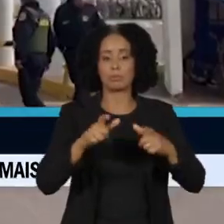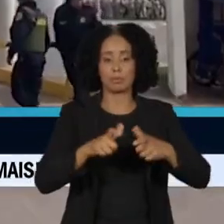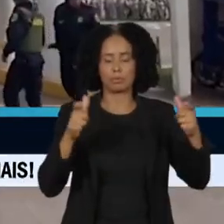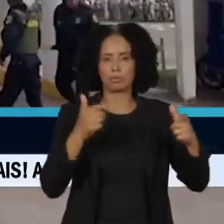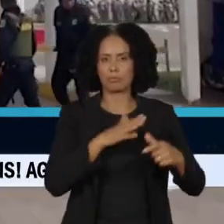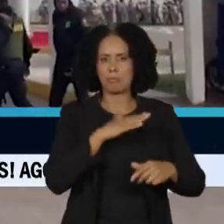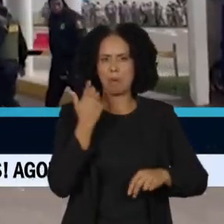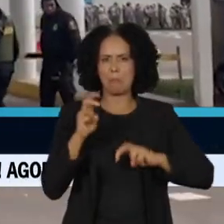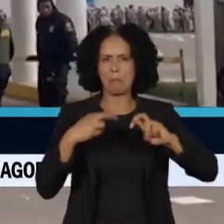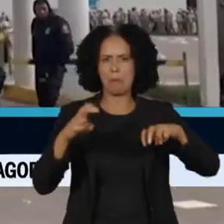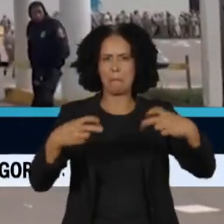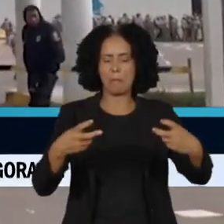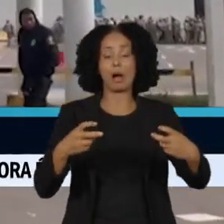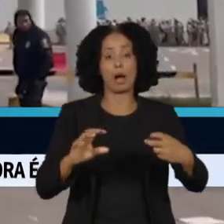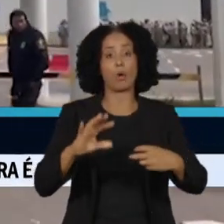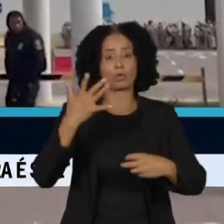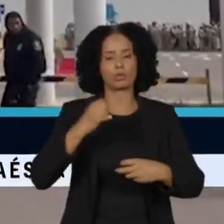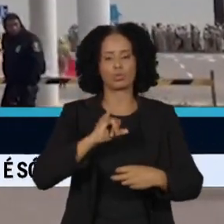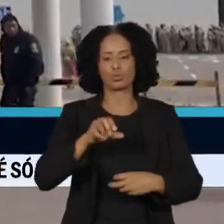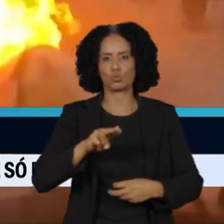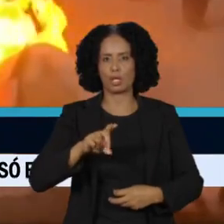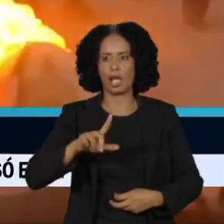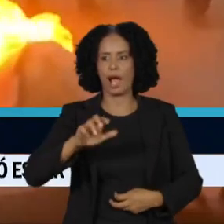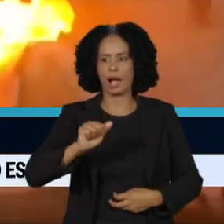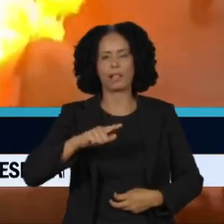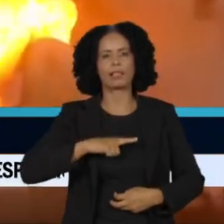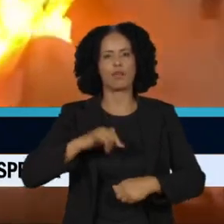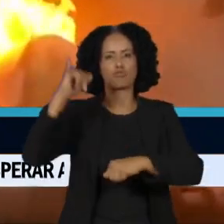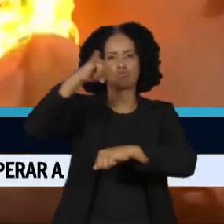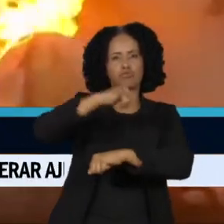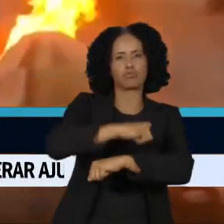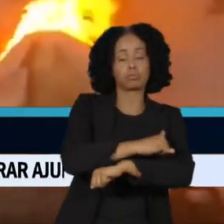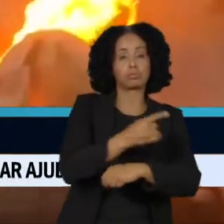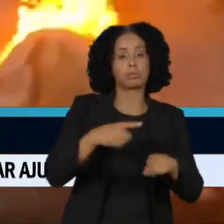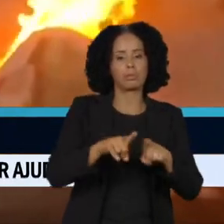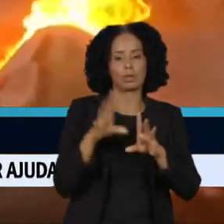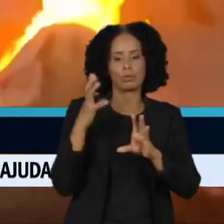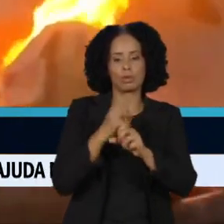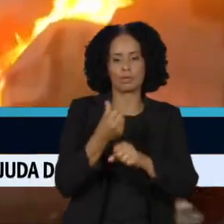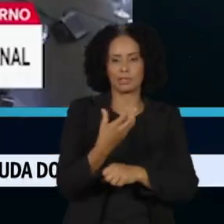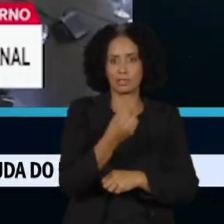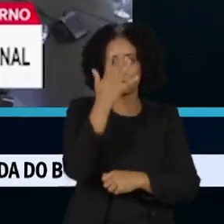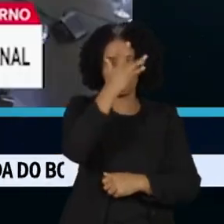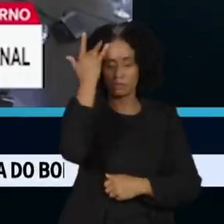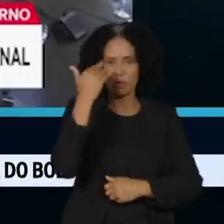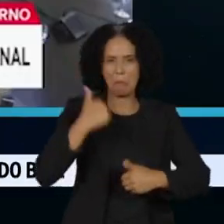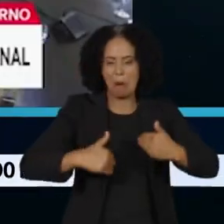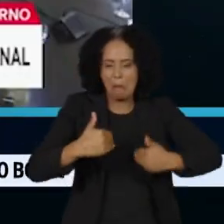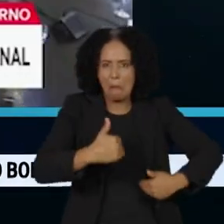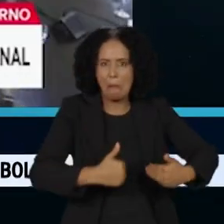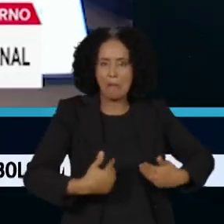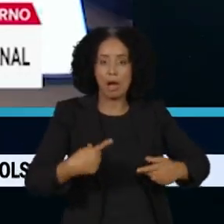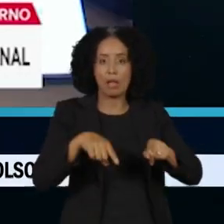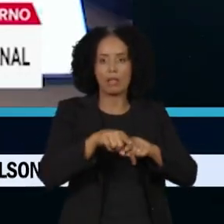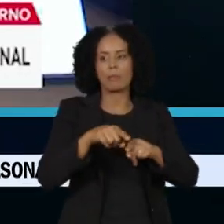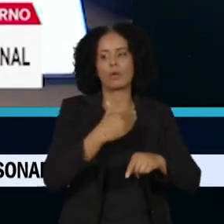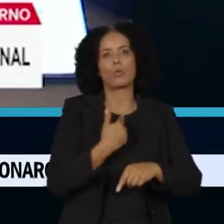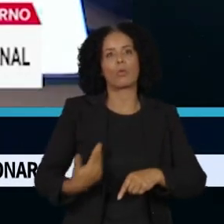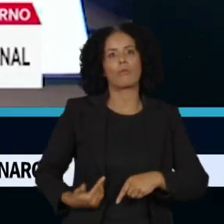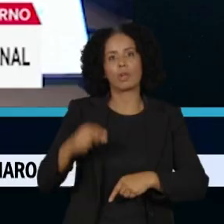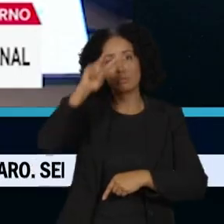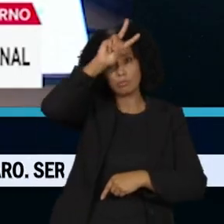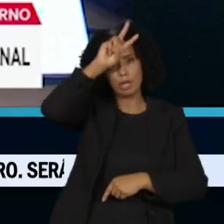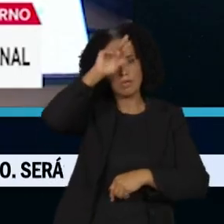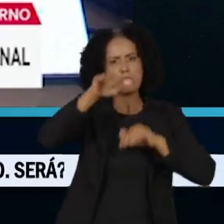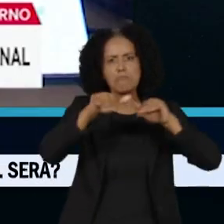Juliaca, durante tentativa de ocupar o aeroporto. Mais de 60 pessoas ficaram feridas e o governo do Peru decretou